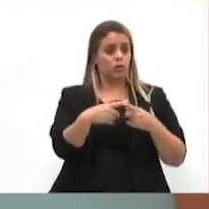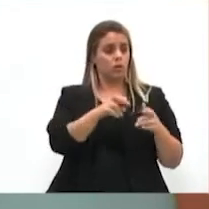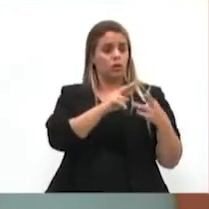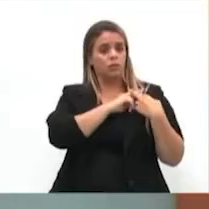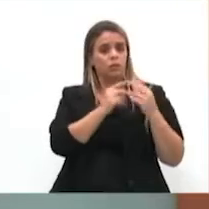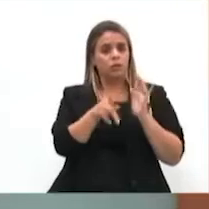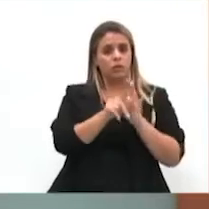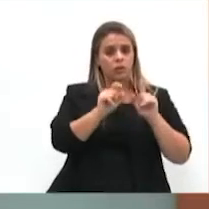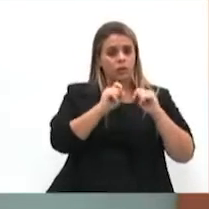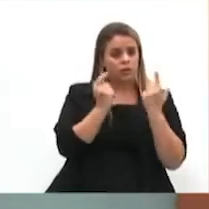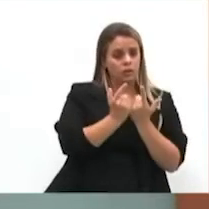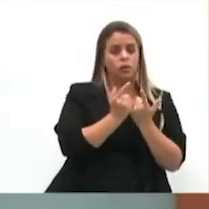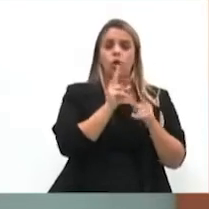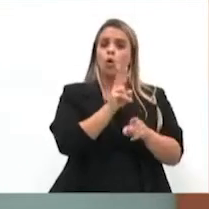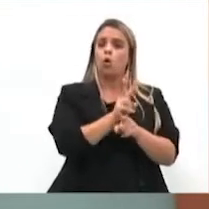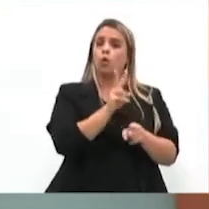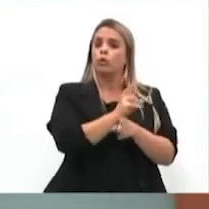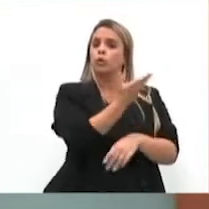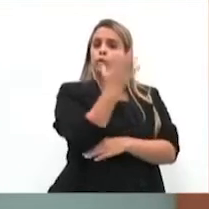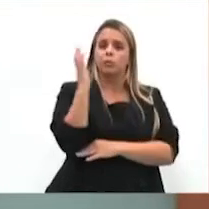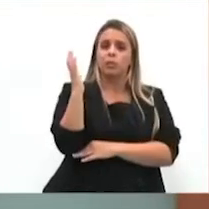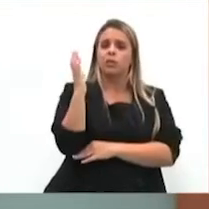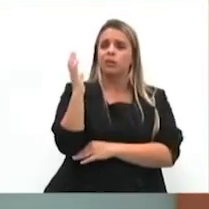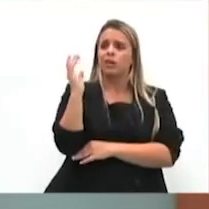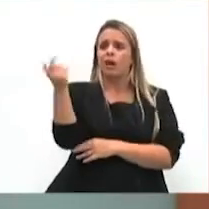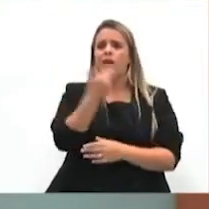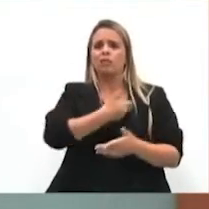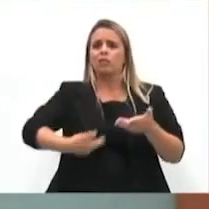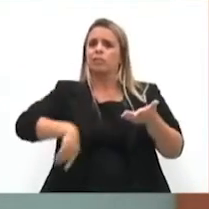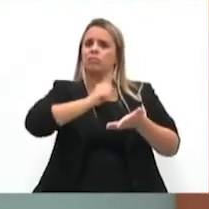constitucional de legislação sobre o ambiente, veta.